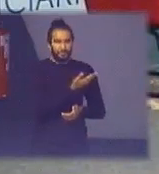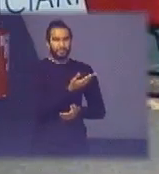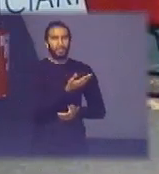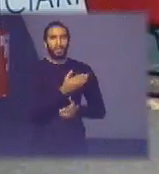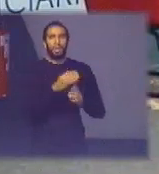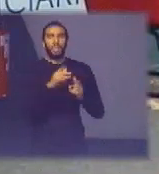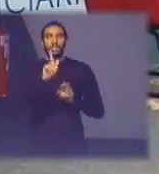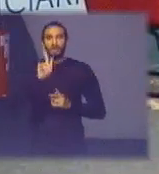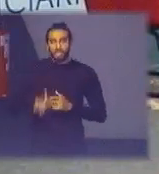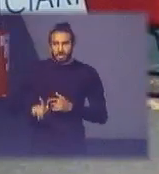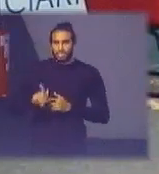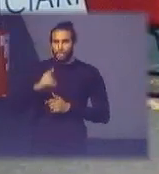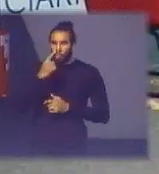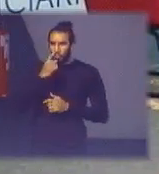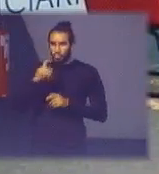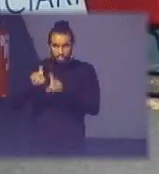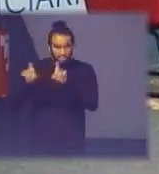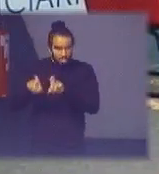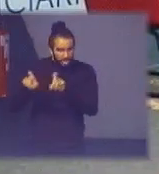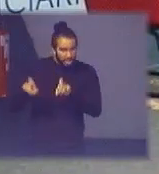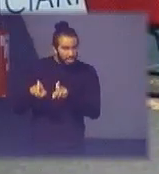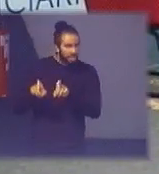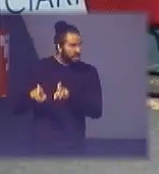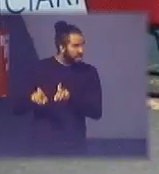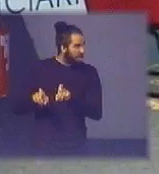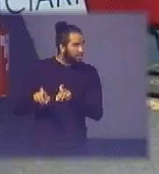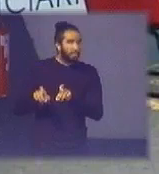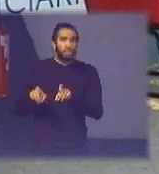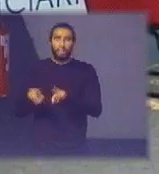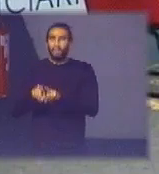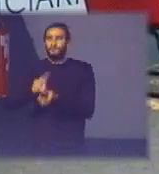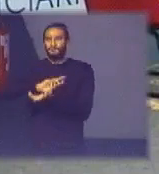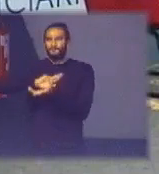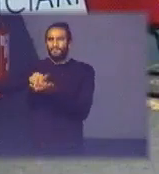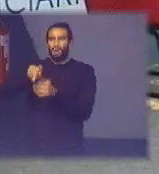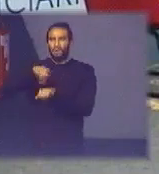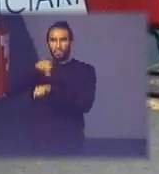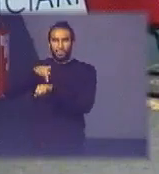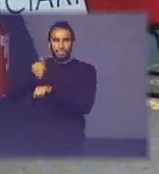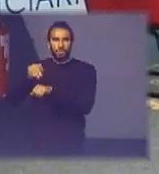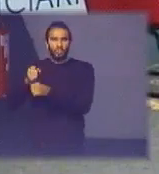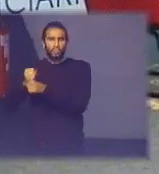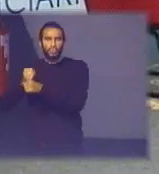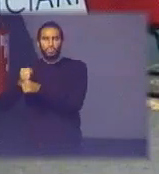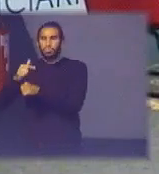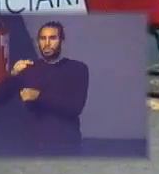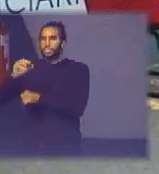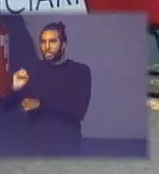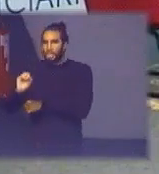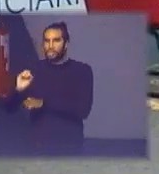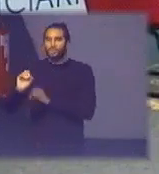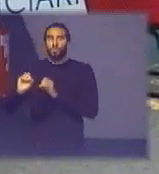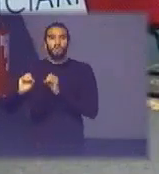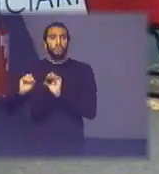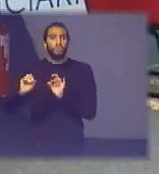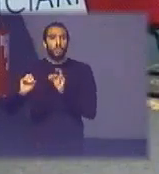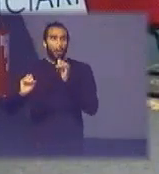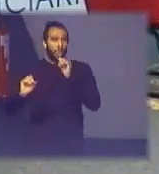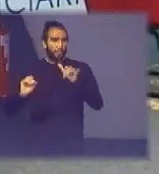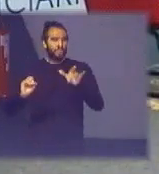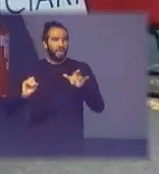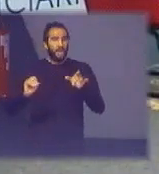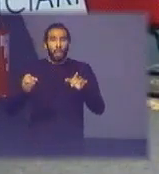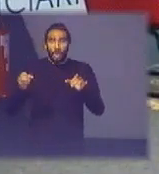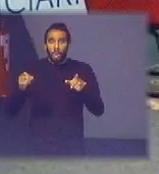eficiente de resíduos é Calomborg eu não vou me detalhar aqui na Dinamarca na década de 70 só queria passar essa informação não é